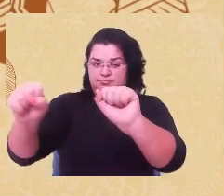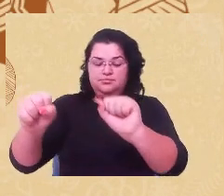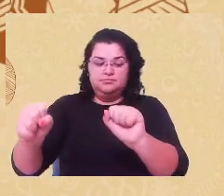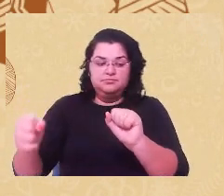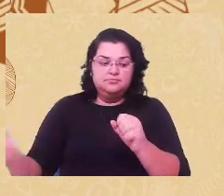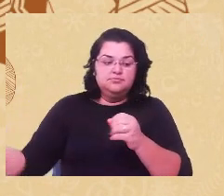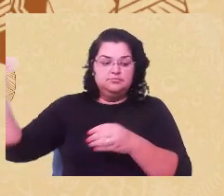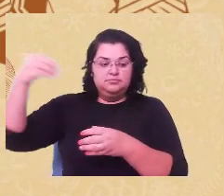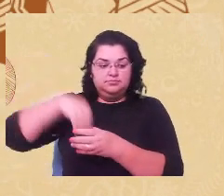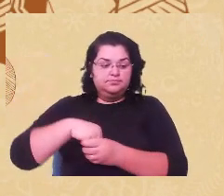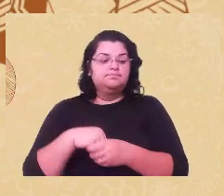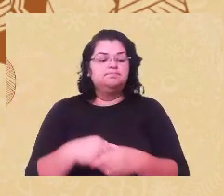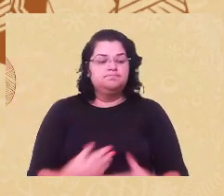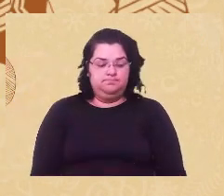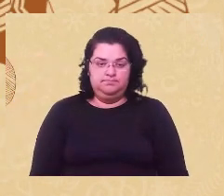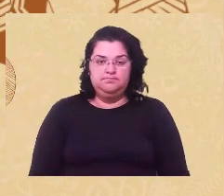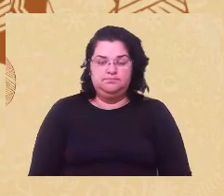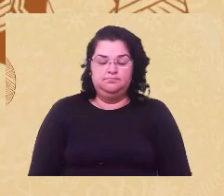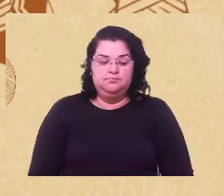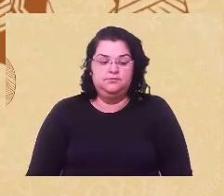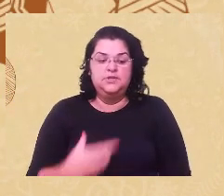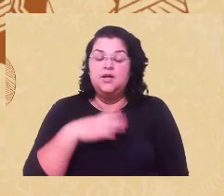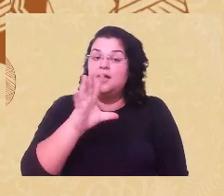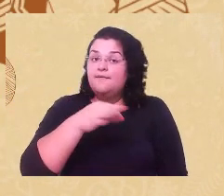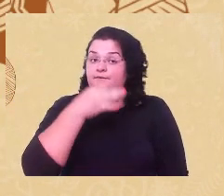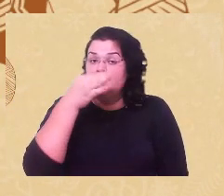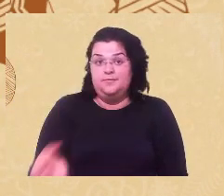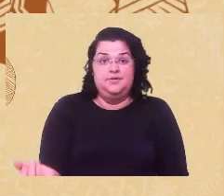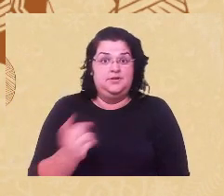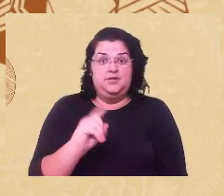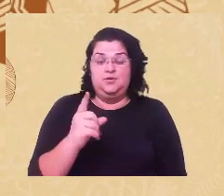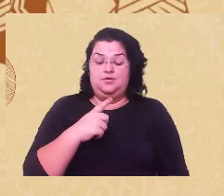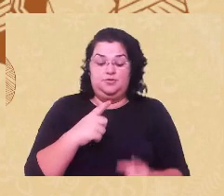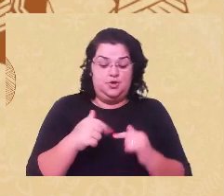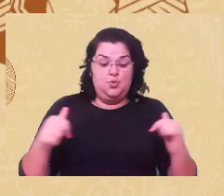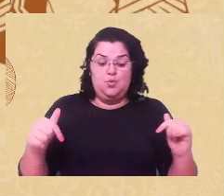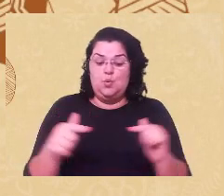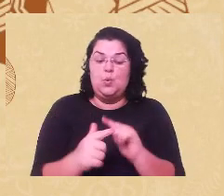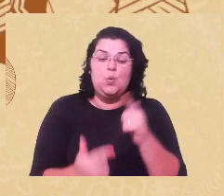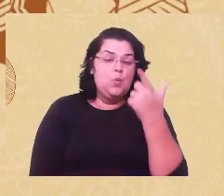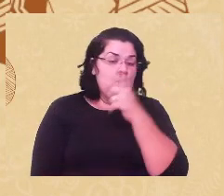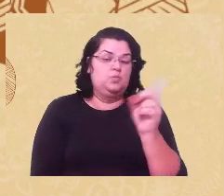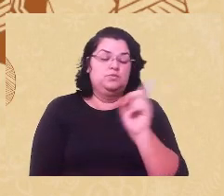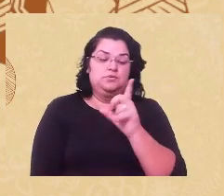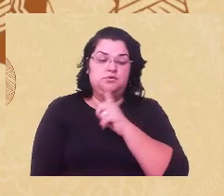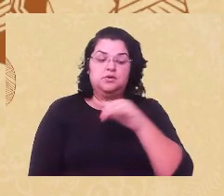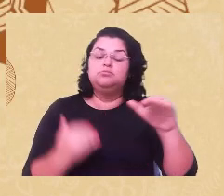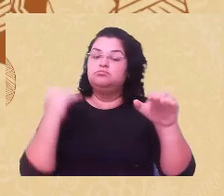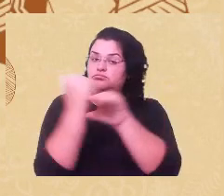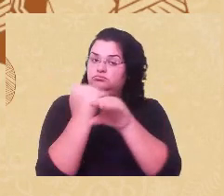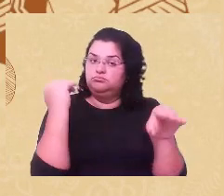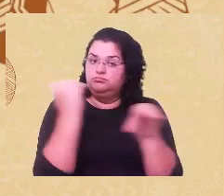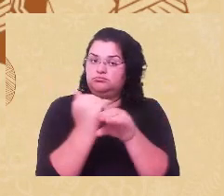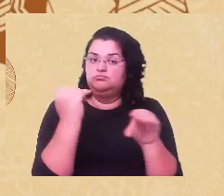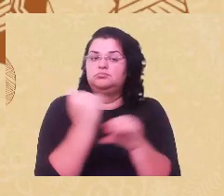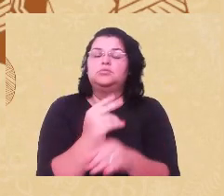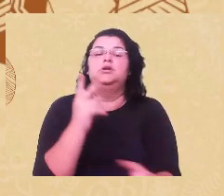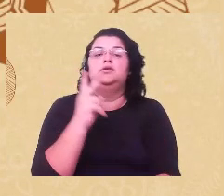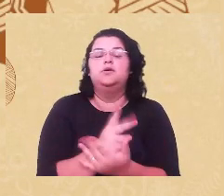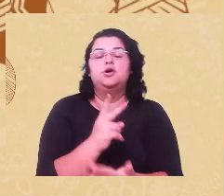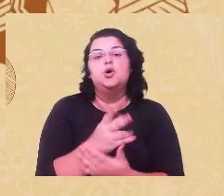afirmar que não somos territórios de conquista, nem territórios sobre o qual os homens marcam em sua